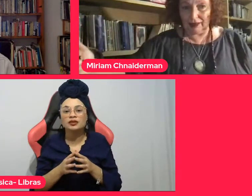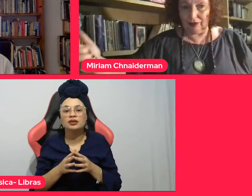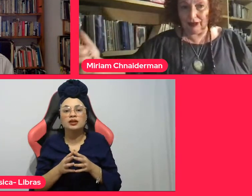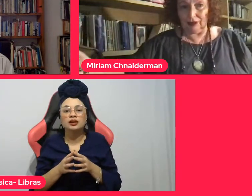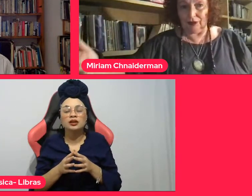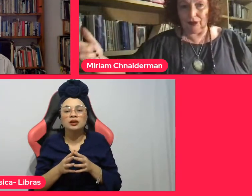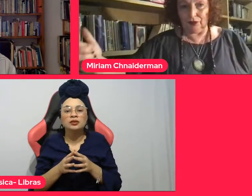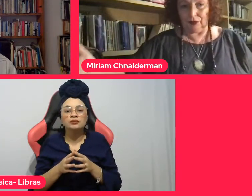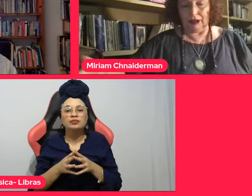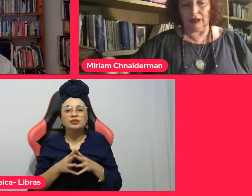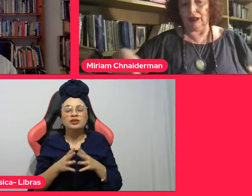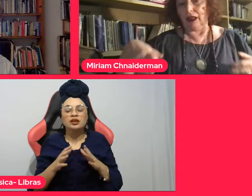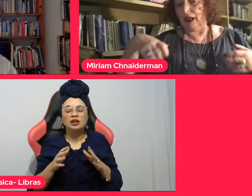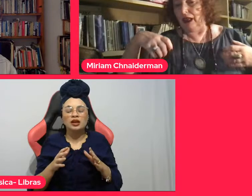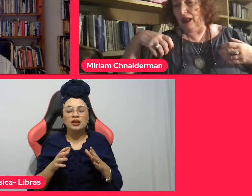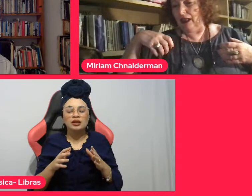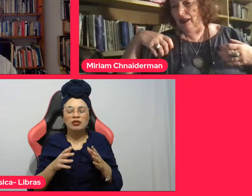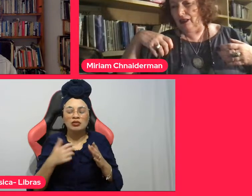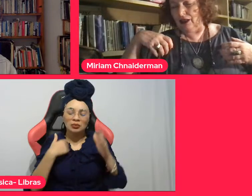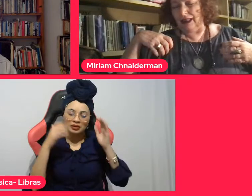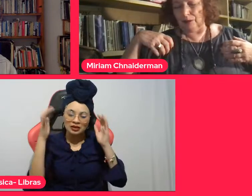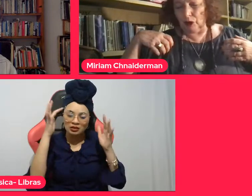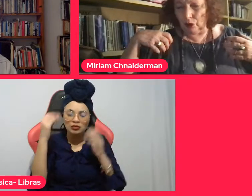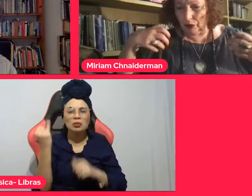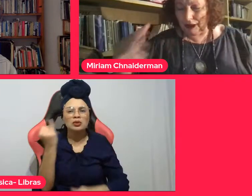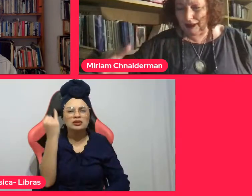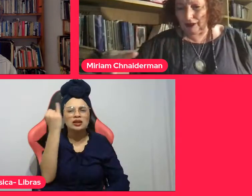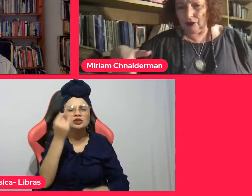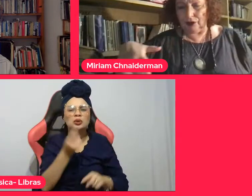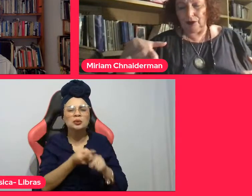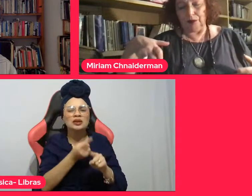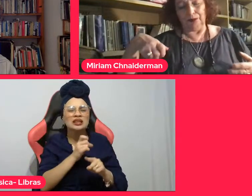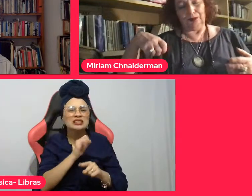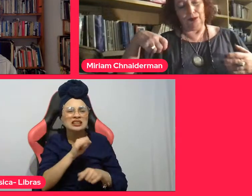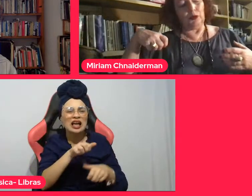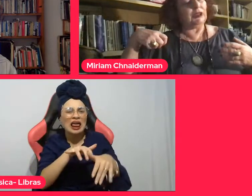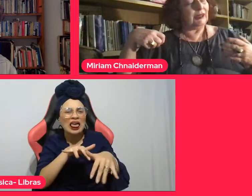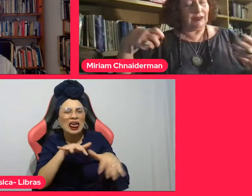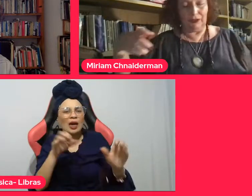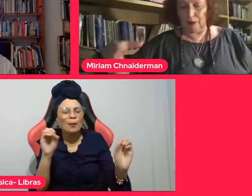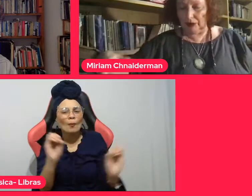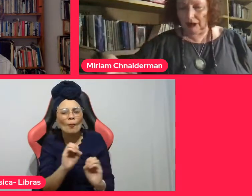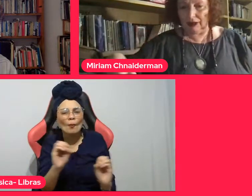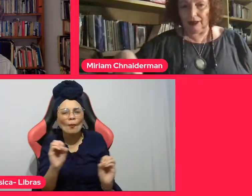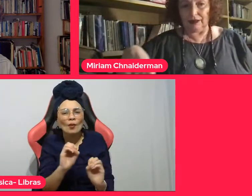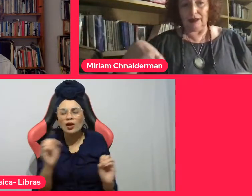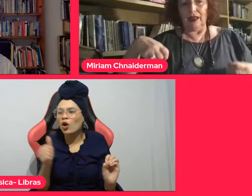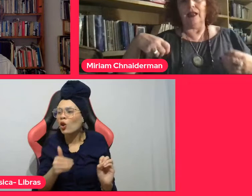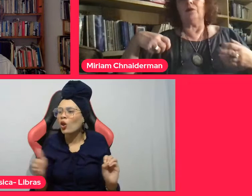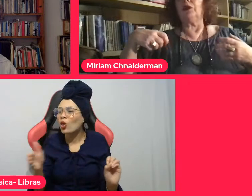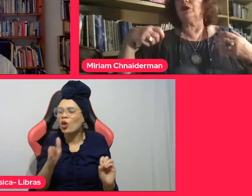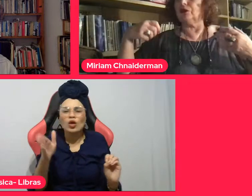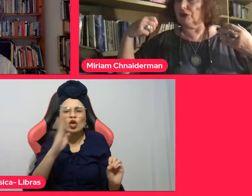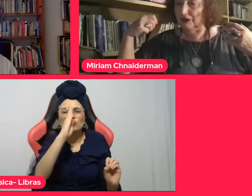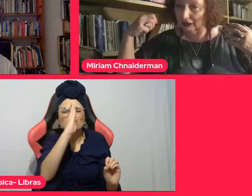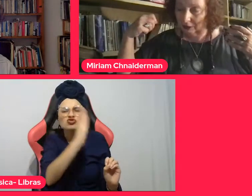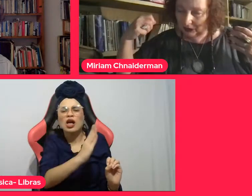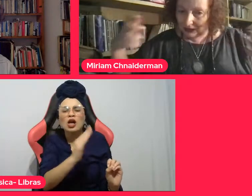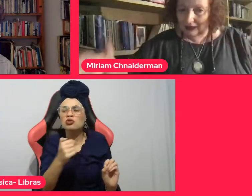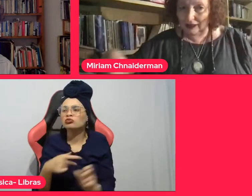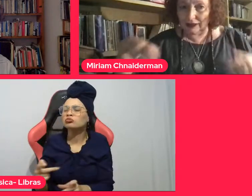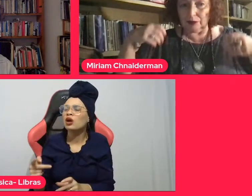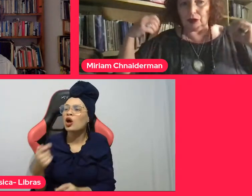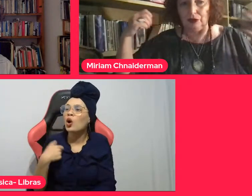passado, então eu vi muito lixo, muitas famílias, muitos